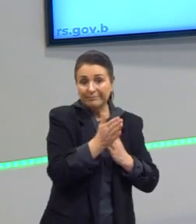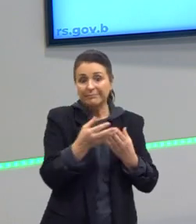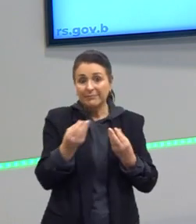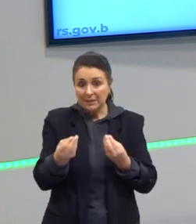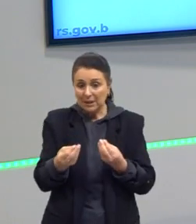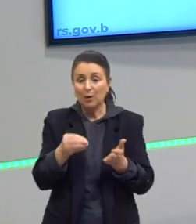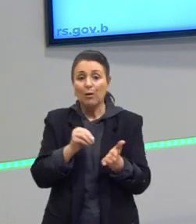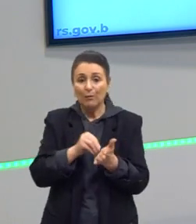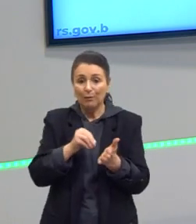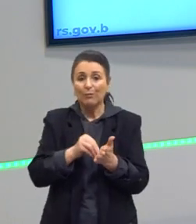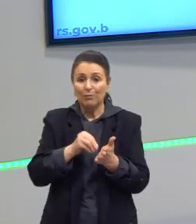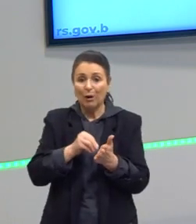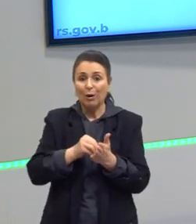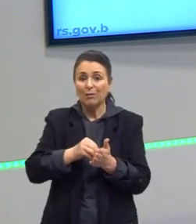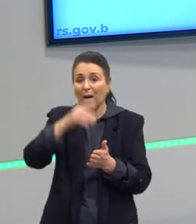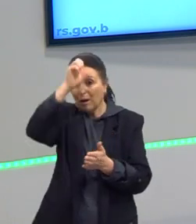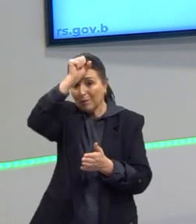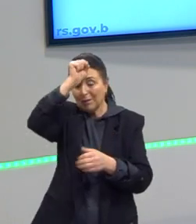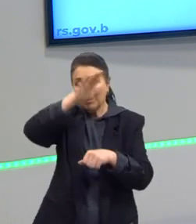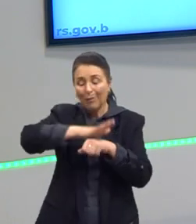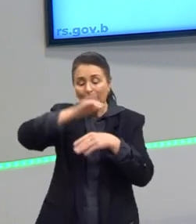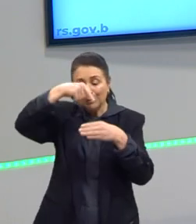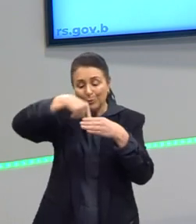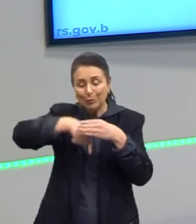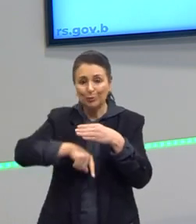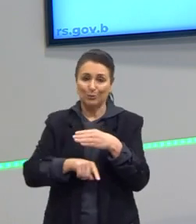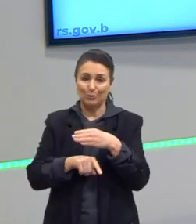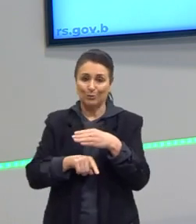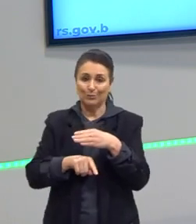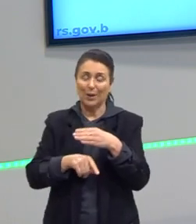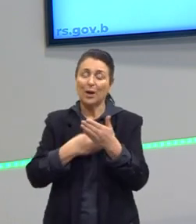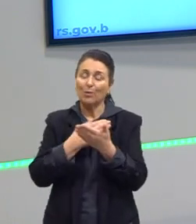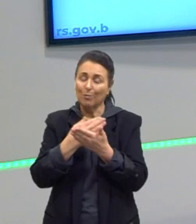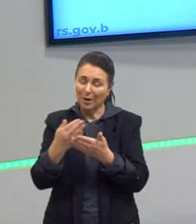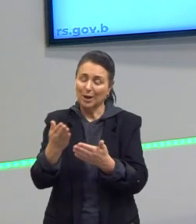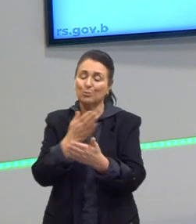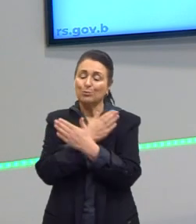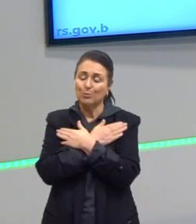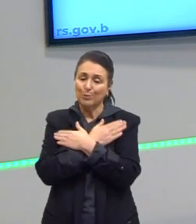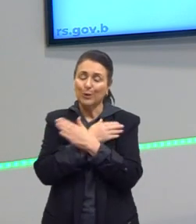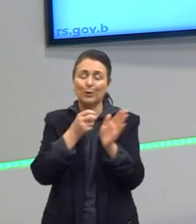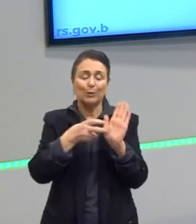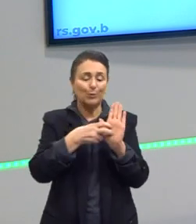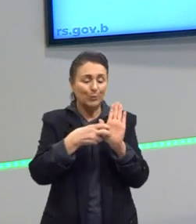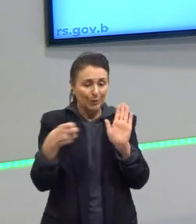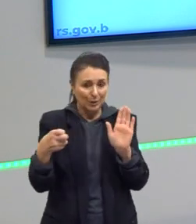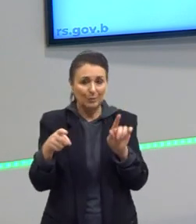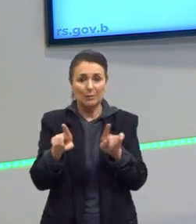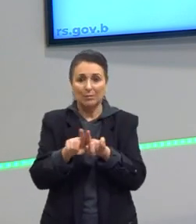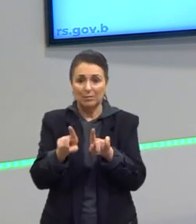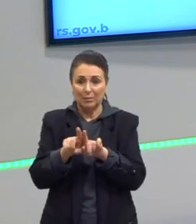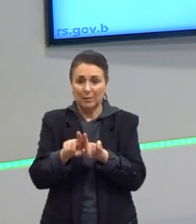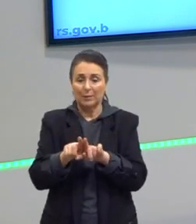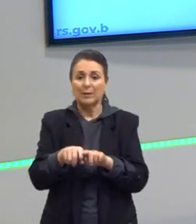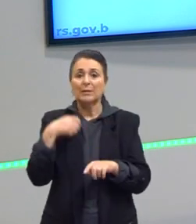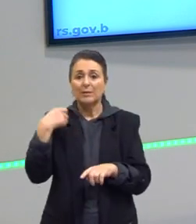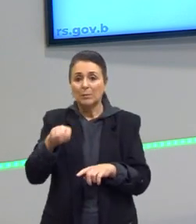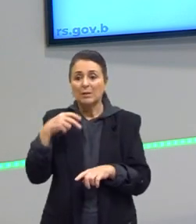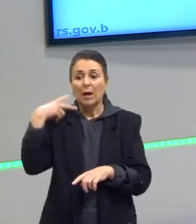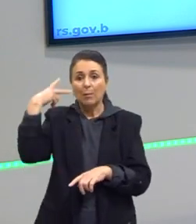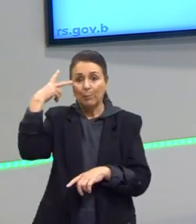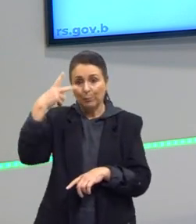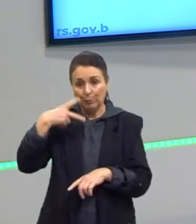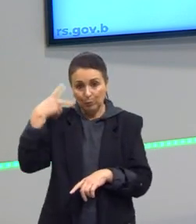E essa falta de educação acaba gerando esse círculo vicioso, desemprego, criminalidade, etc. Então, são precisas políticas